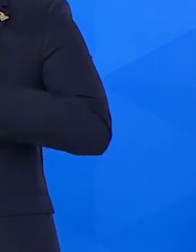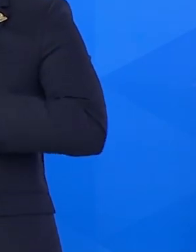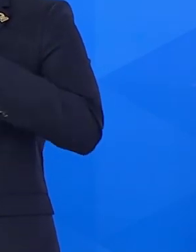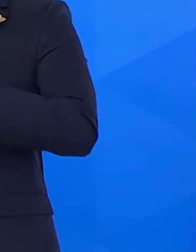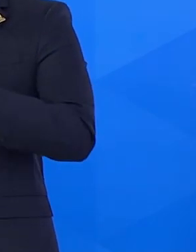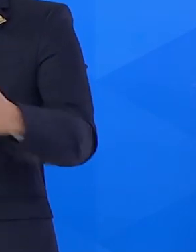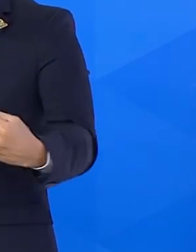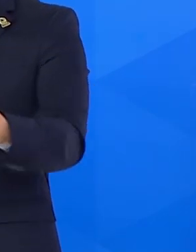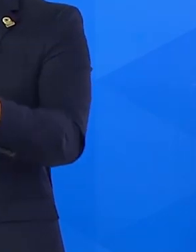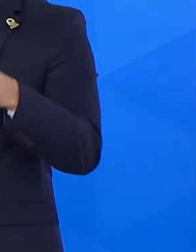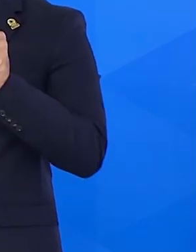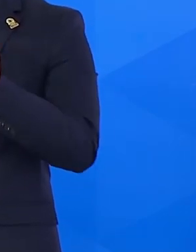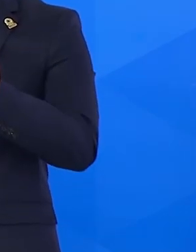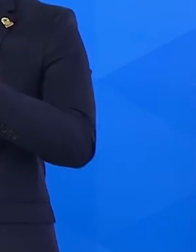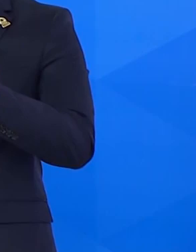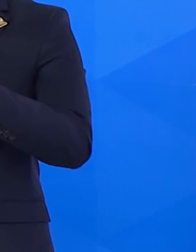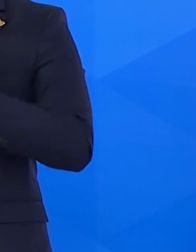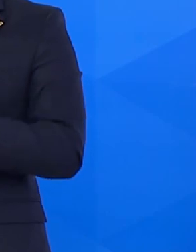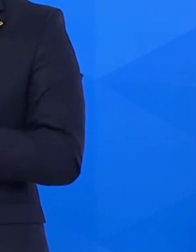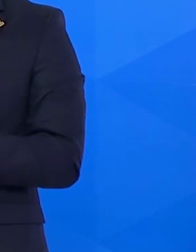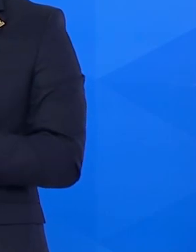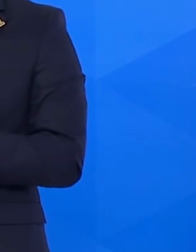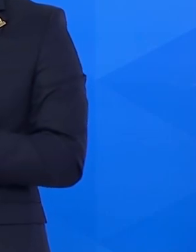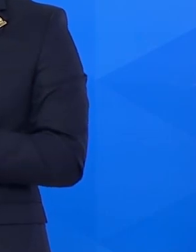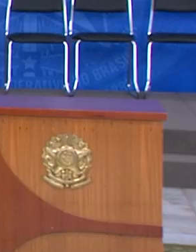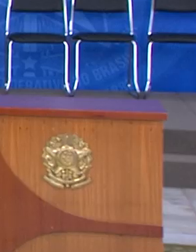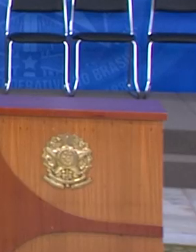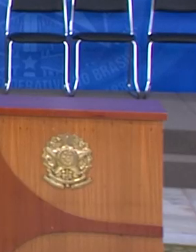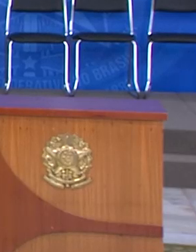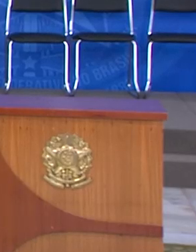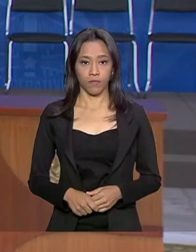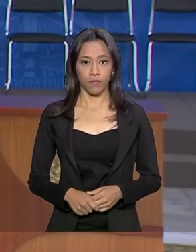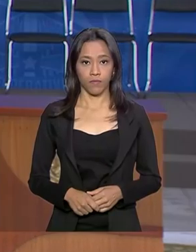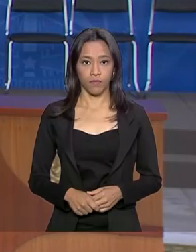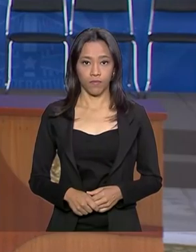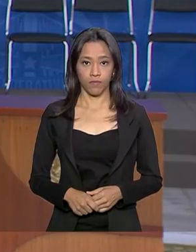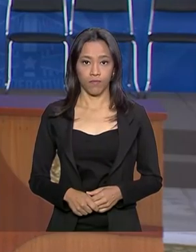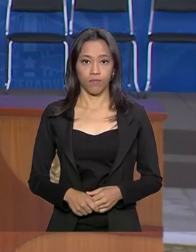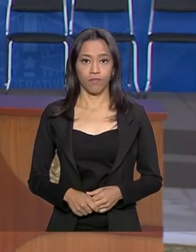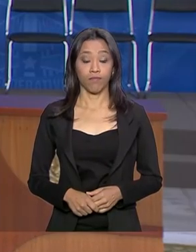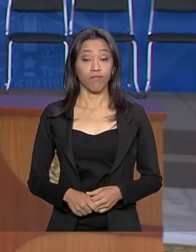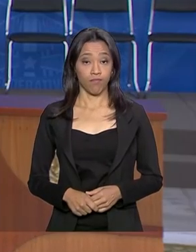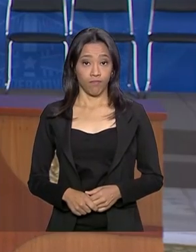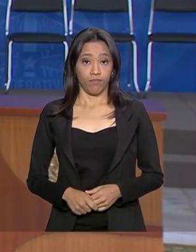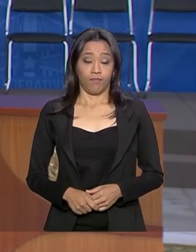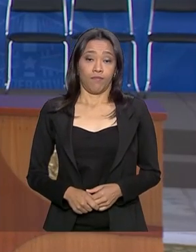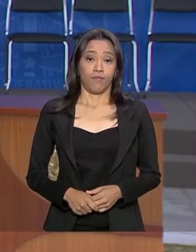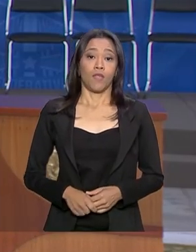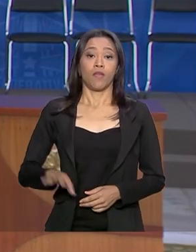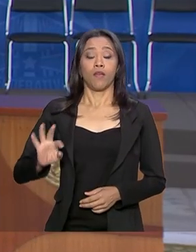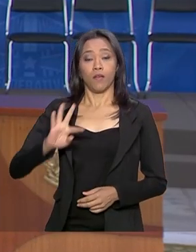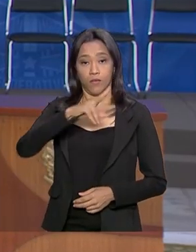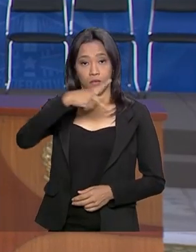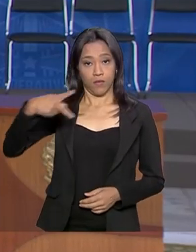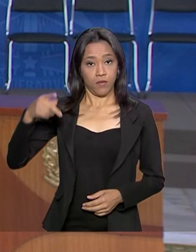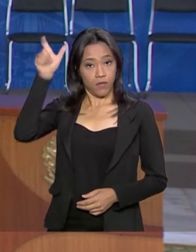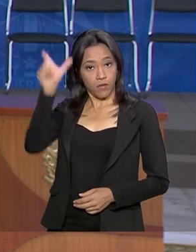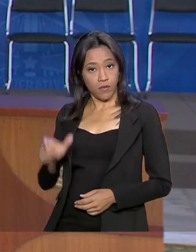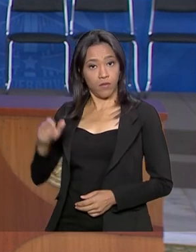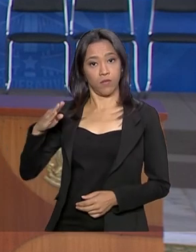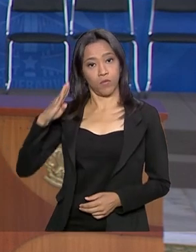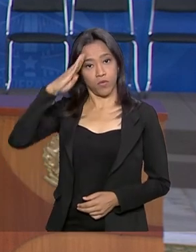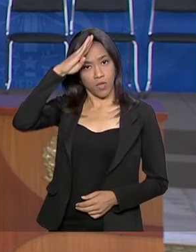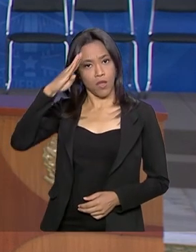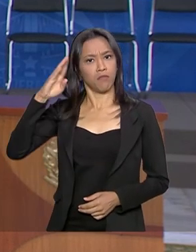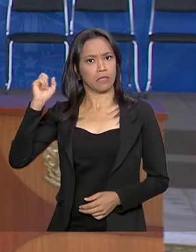pautada no princípio da legalidade. O presidente Jair Bolsonaro disse que foi